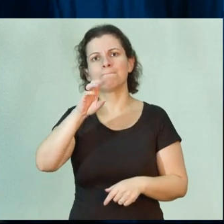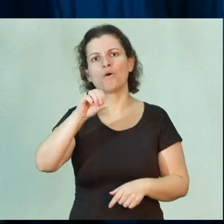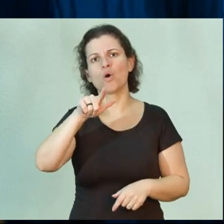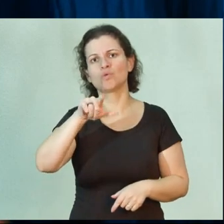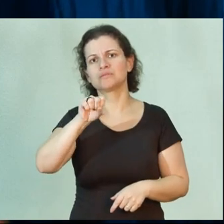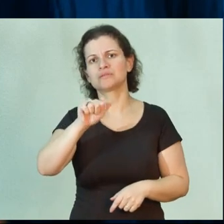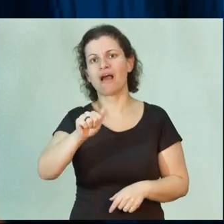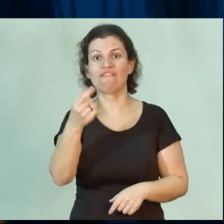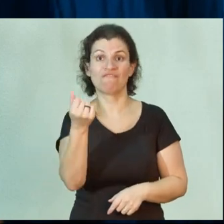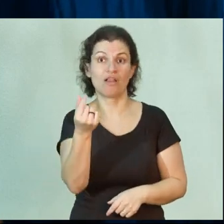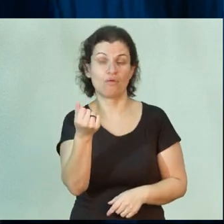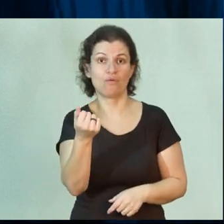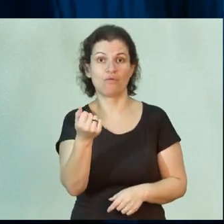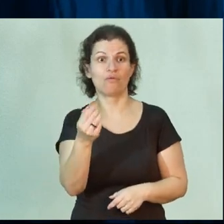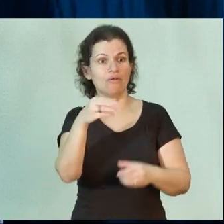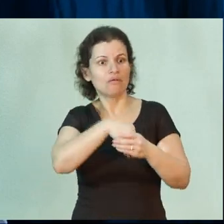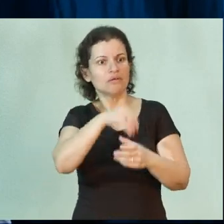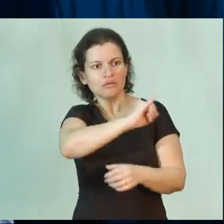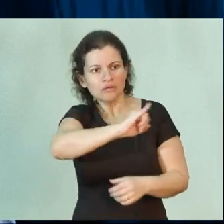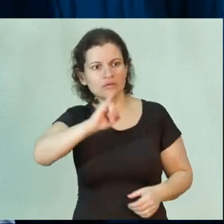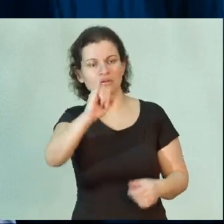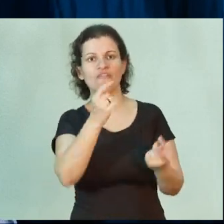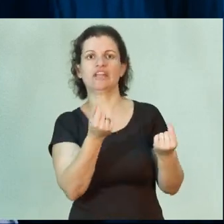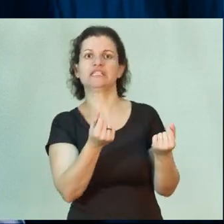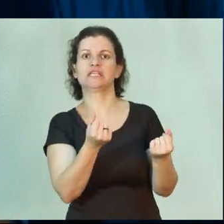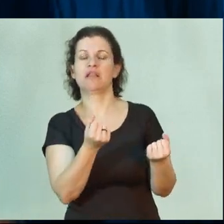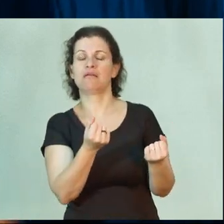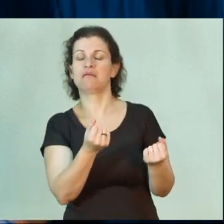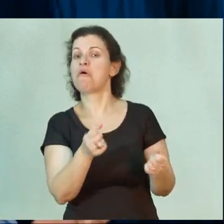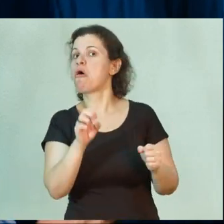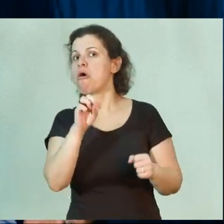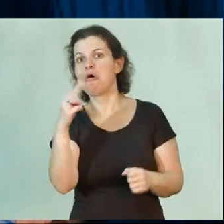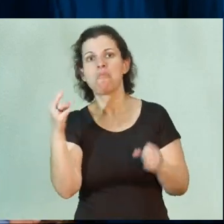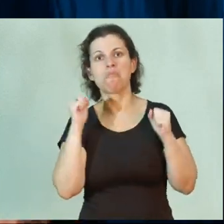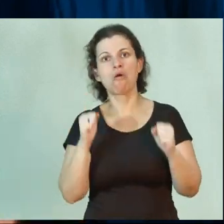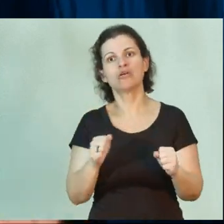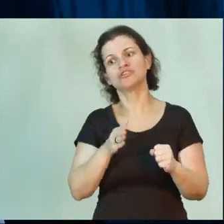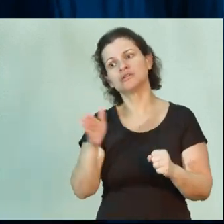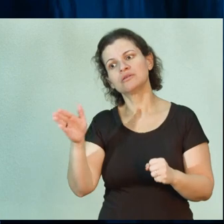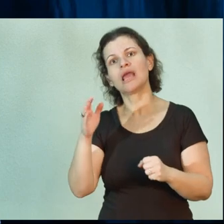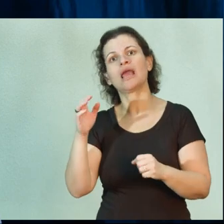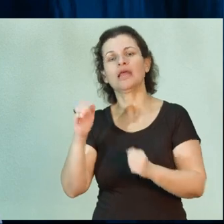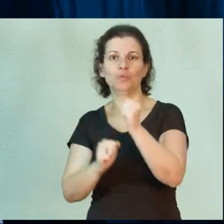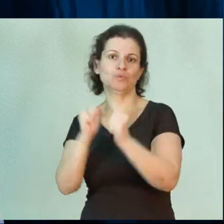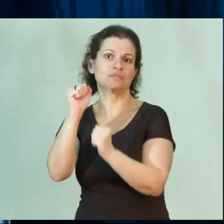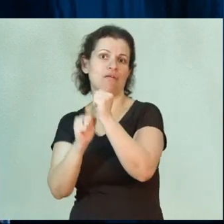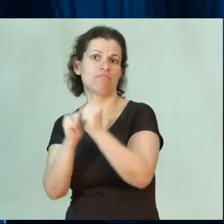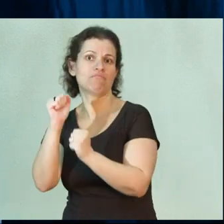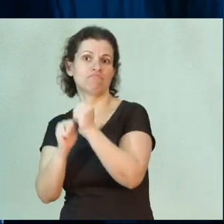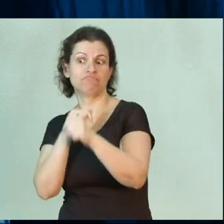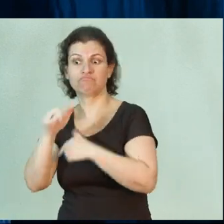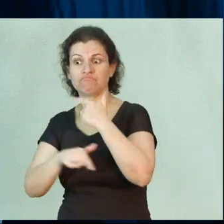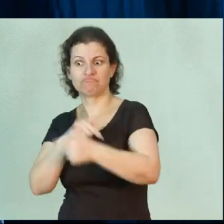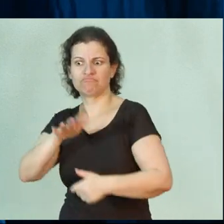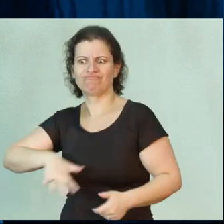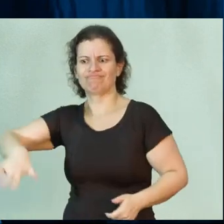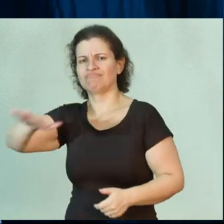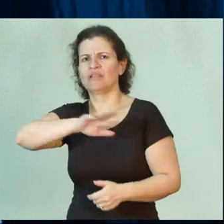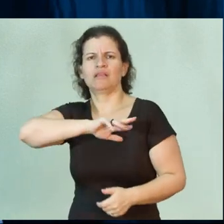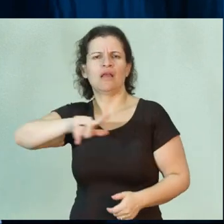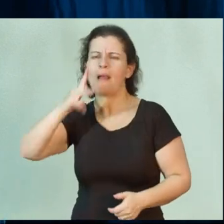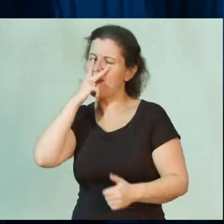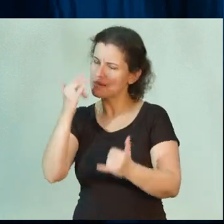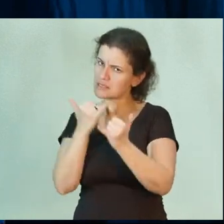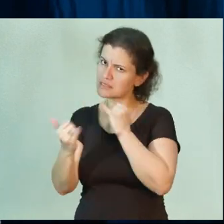atuar numa instituição financeira. Ele pode ir para o setor industrial, atuando em campos muito